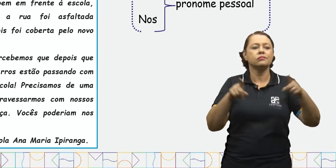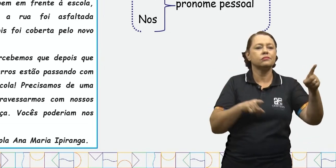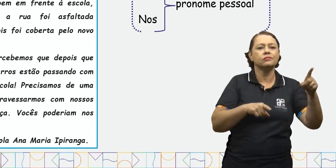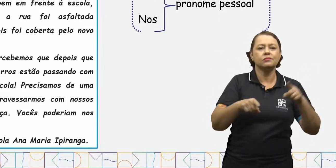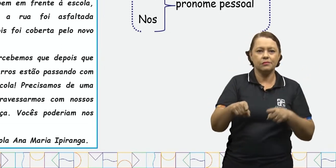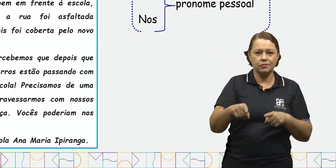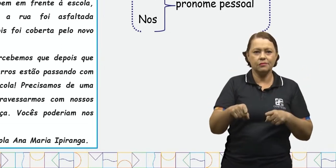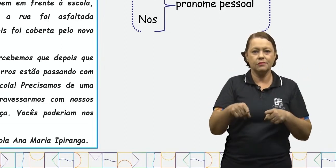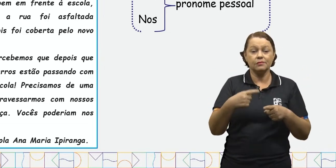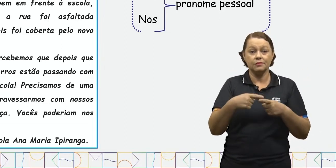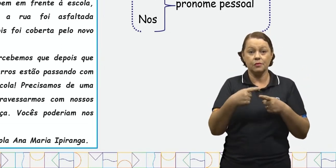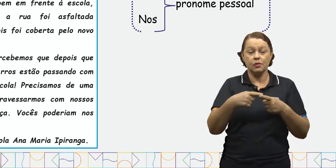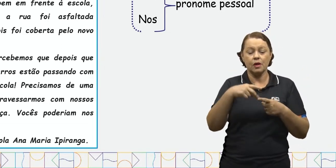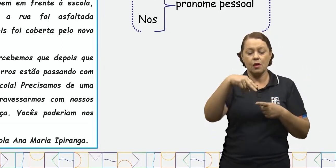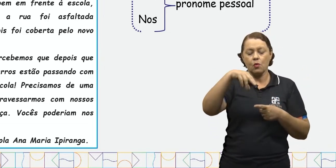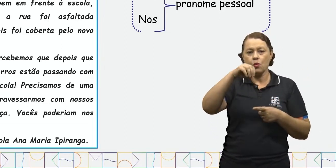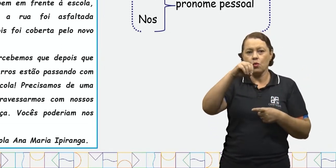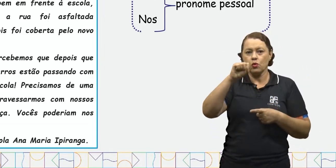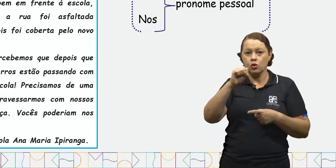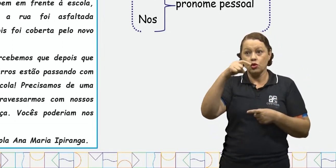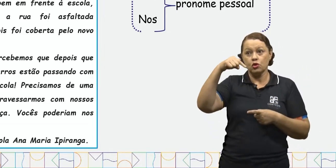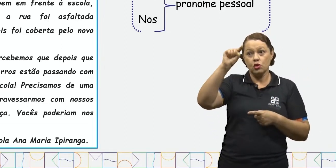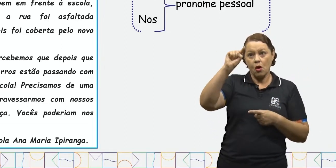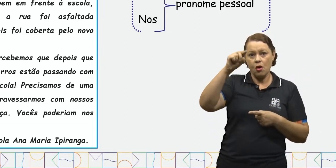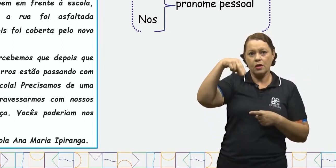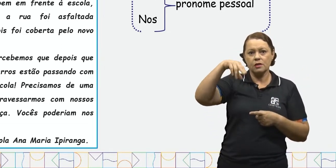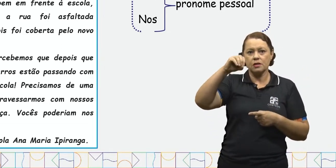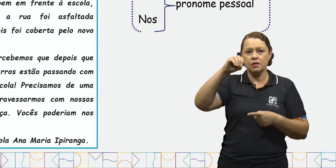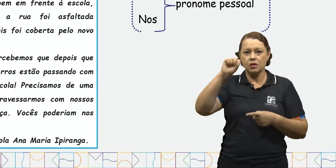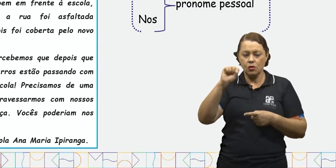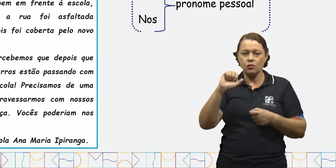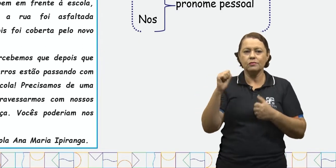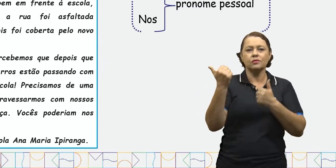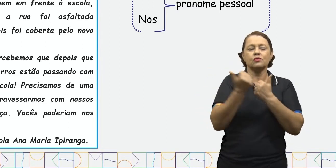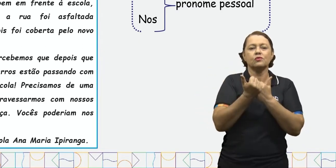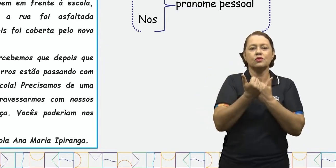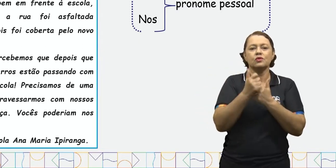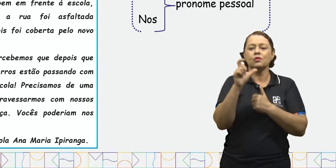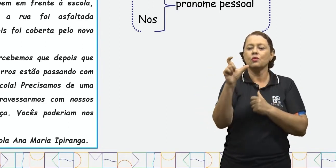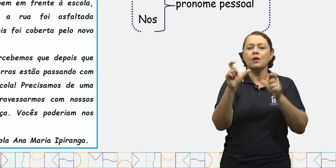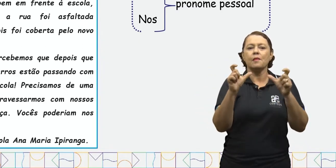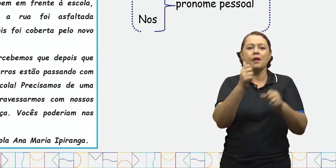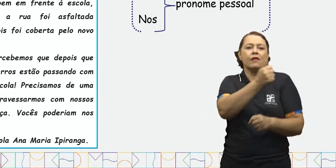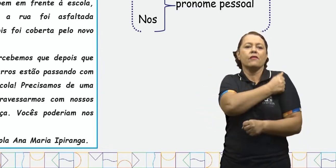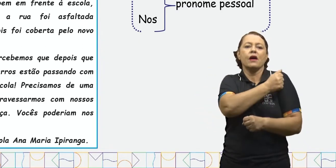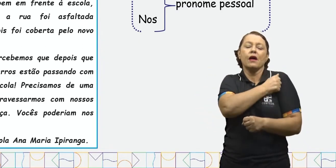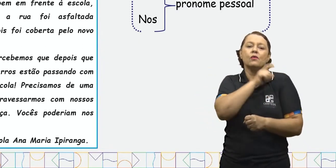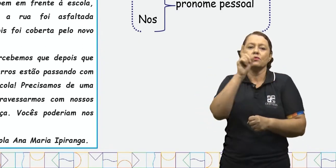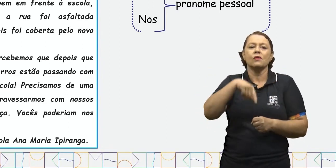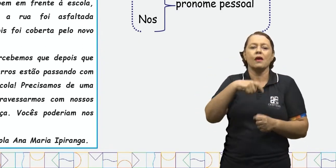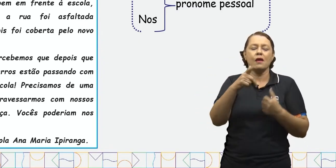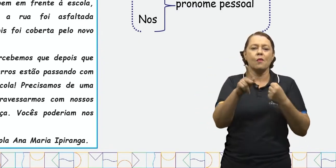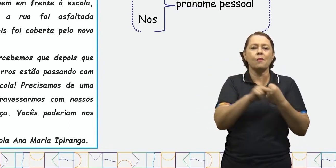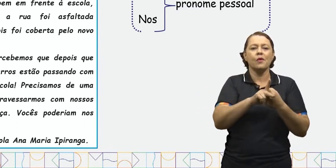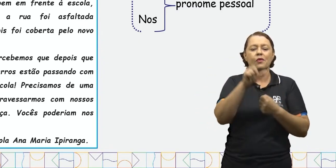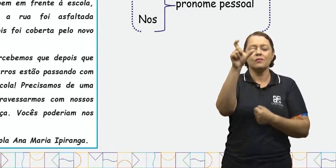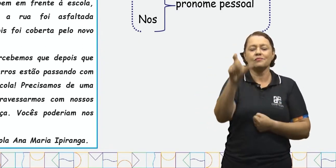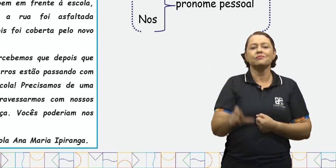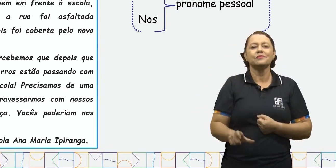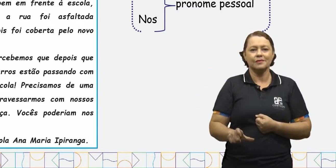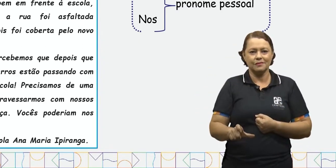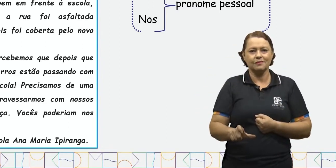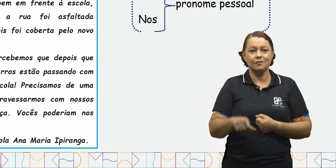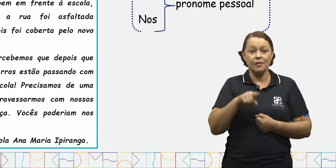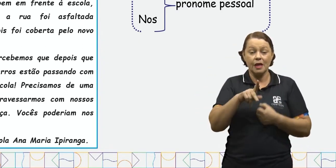Os pronomes nós e nós, que substituem a palavra alunos, é um pronome pessoal. O pronome